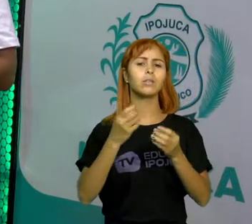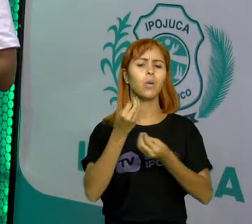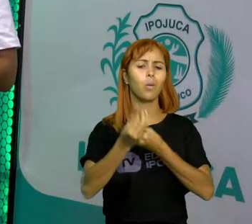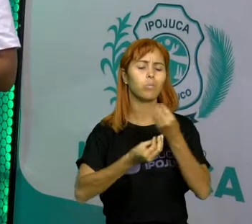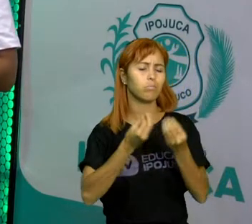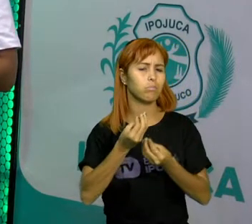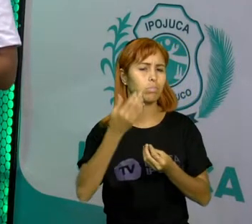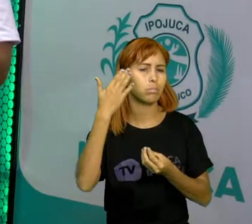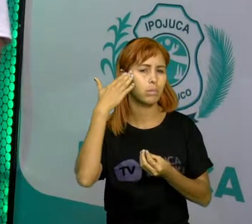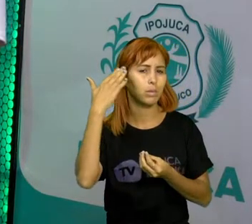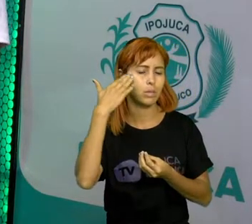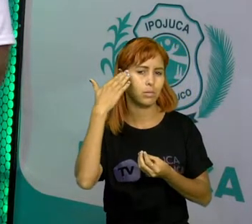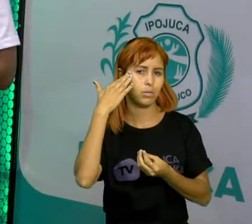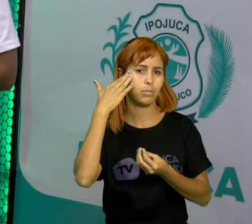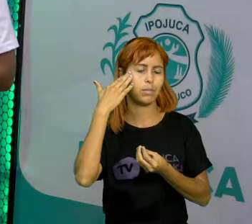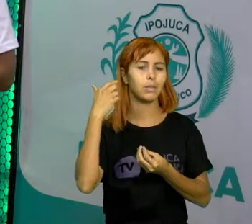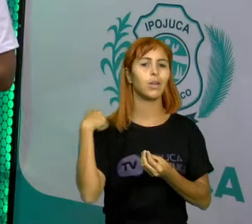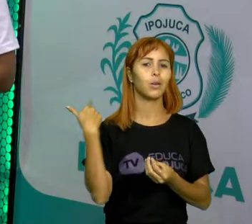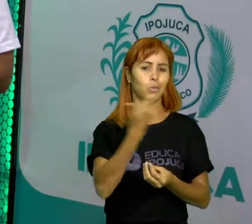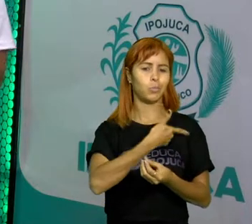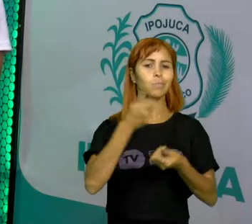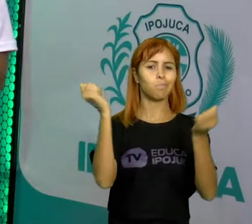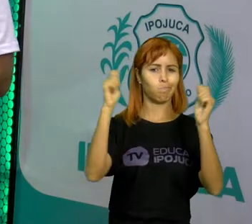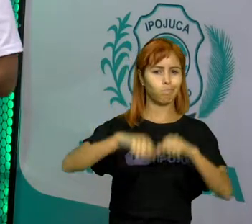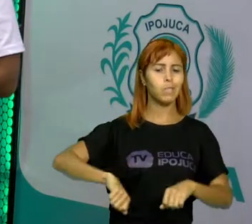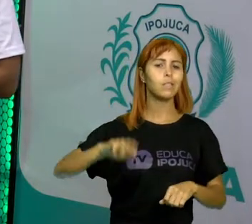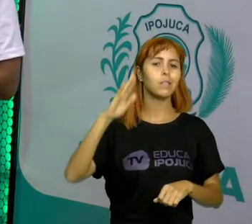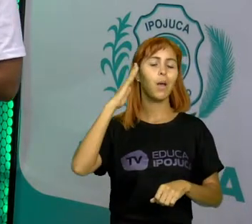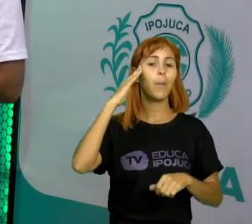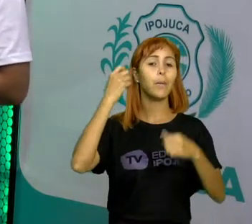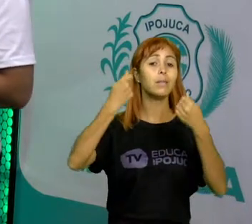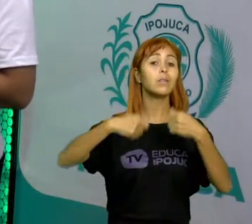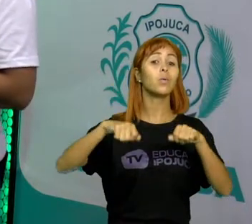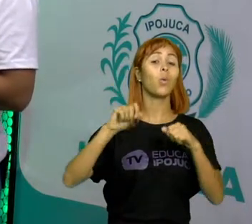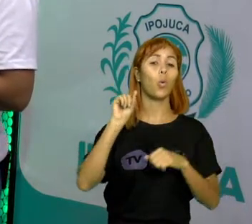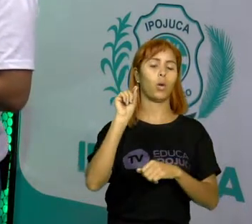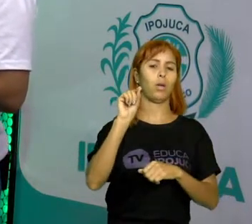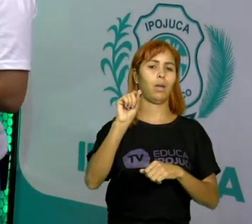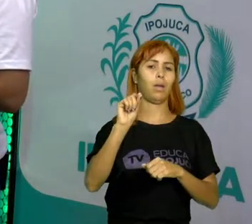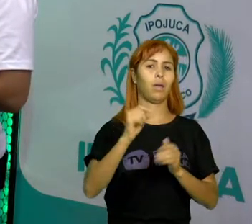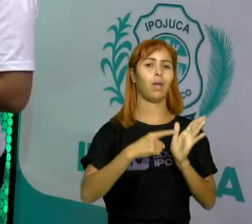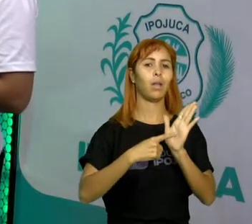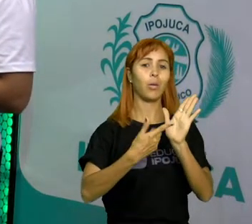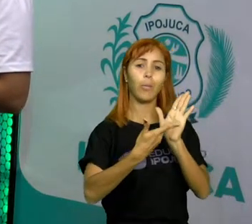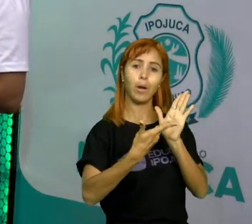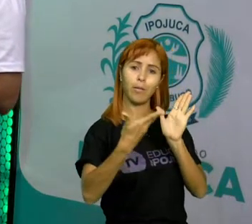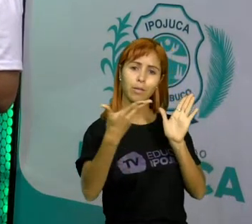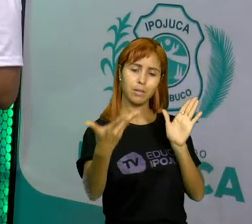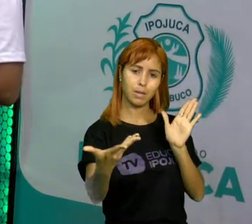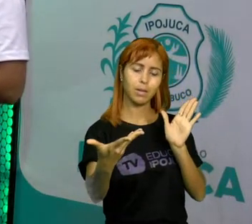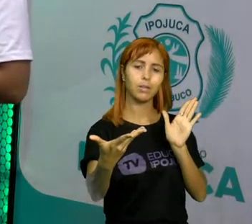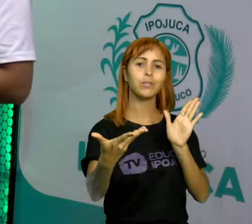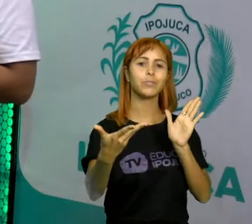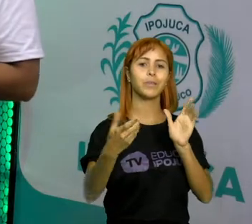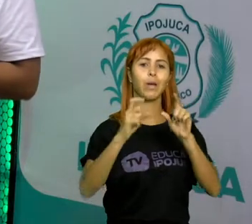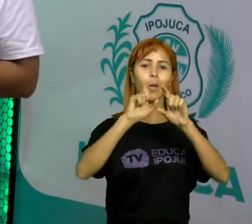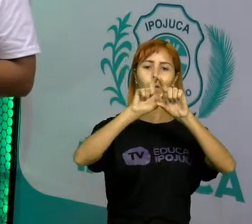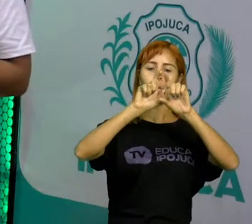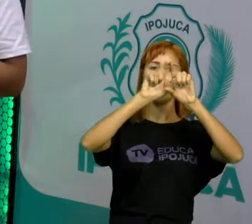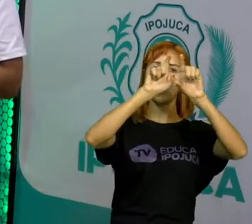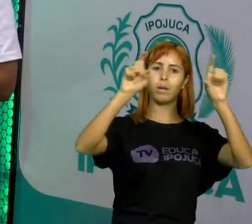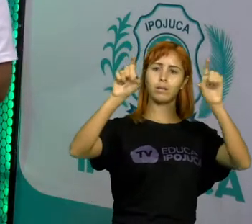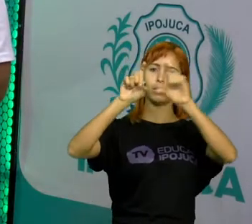compreensão? Para que a gente tenha essa compreensão é necessário o quê? E aí eu trago para vocês aqui uma tirinha da